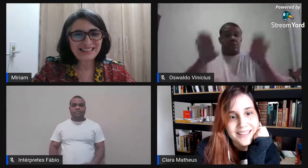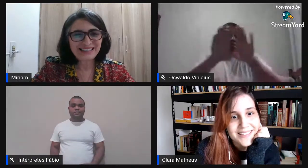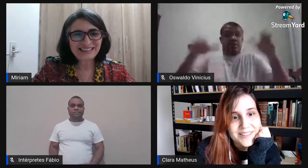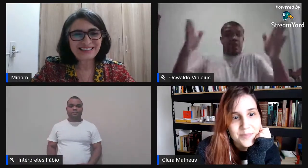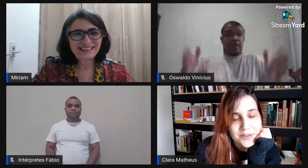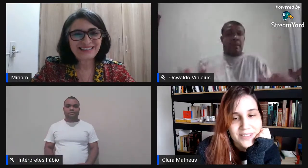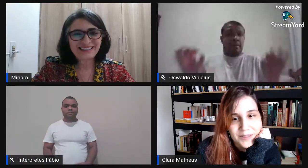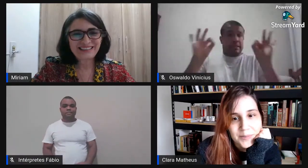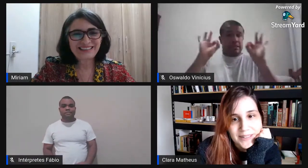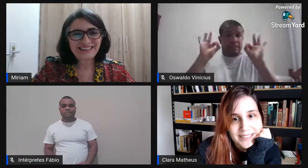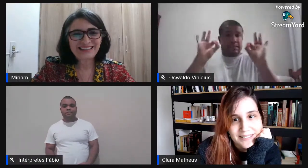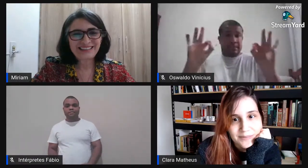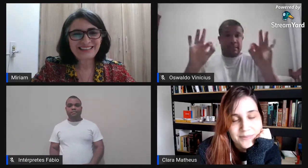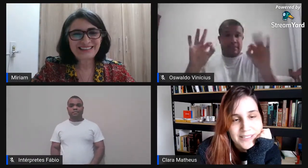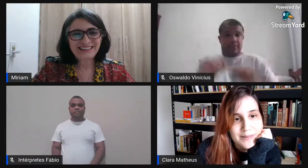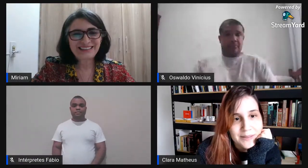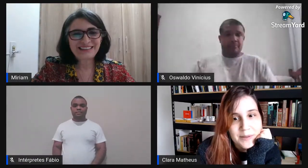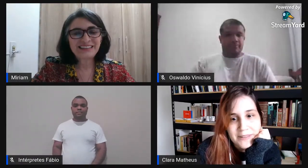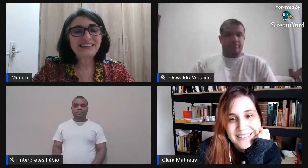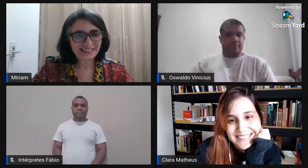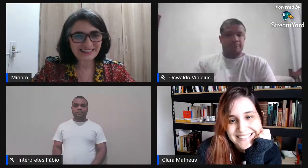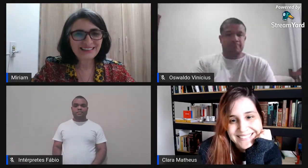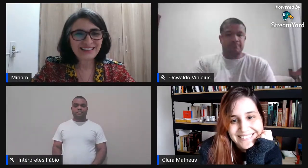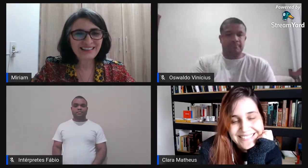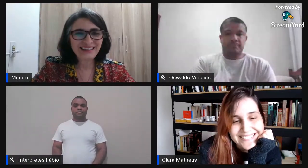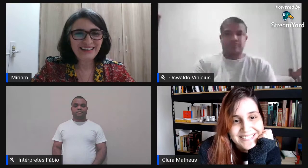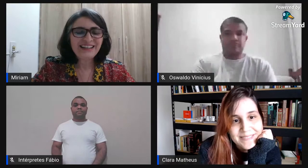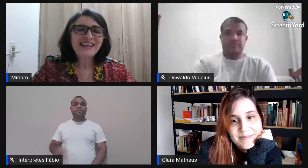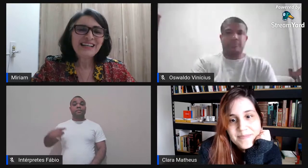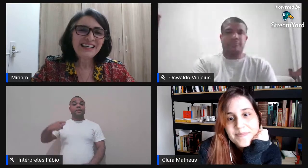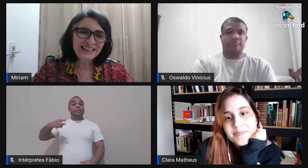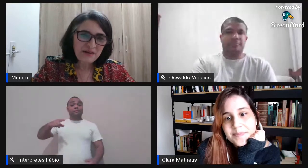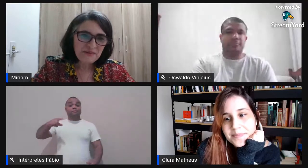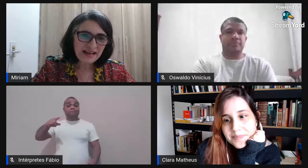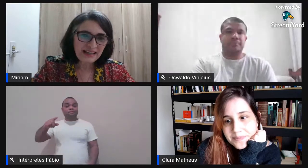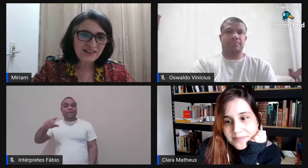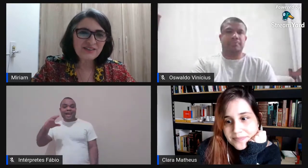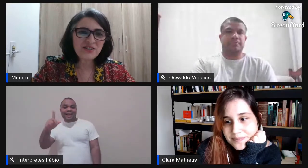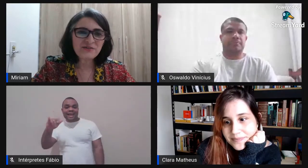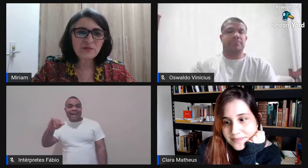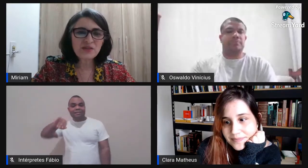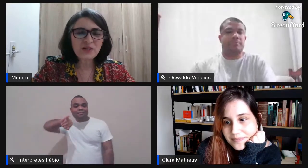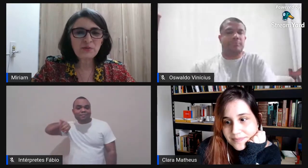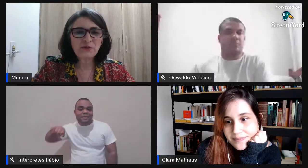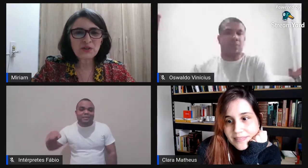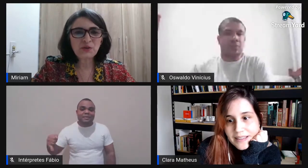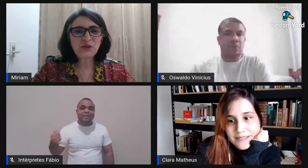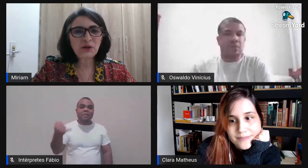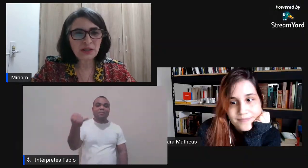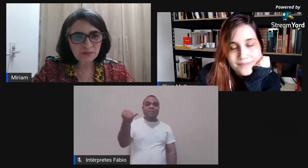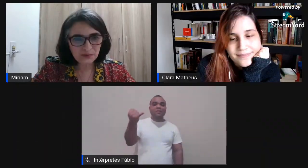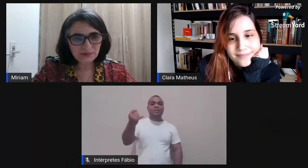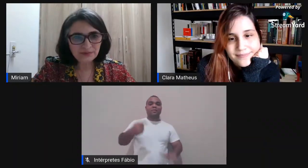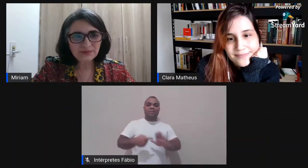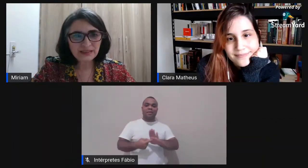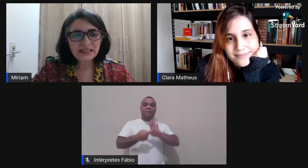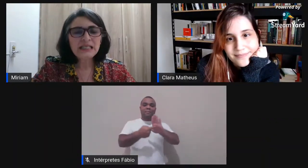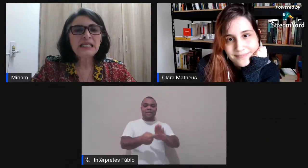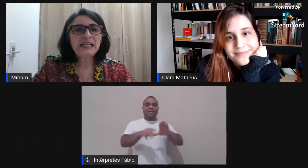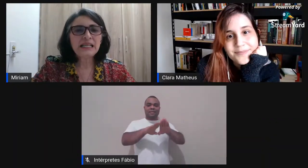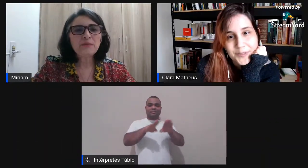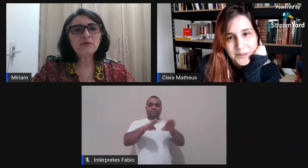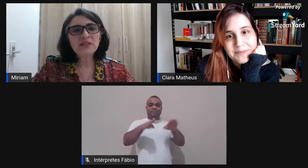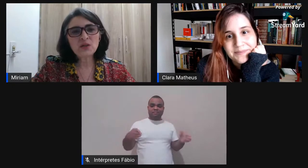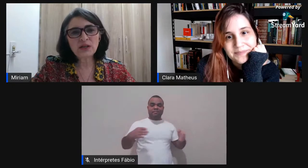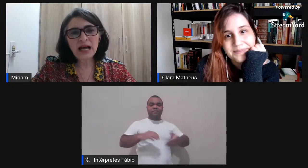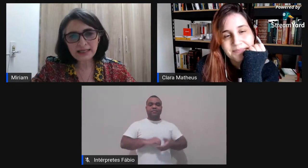época que a gente aproveitou para ele participar da minha banca. E também tivemos aí o professor Jorgen Brun, né,